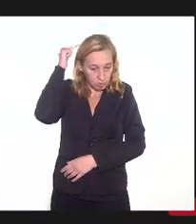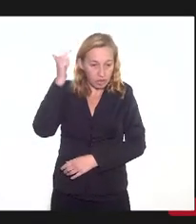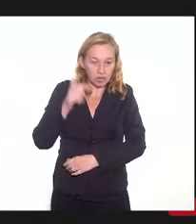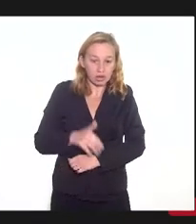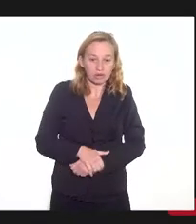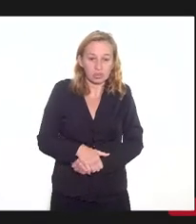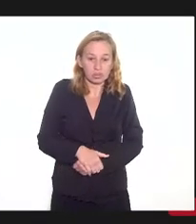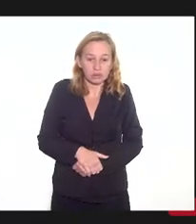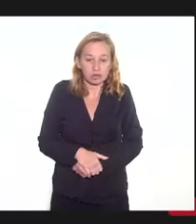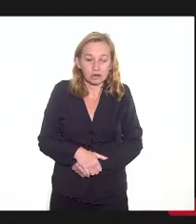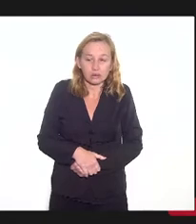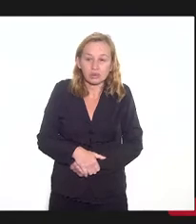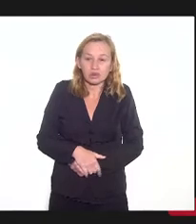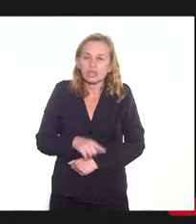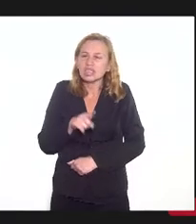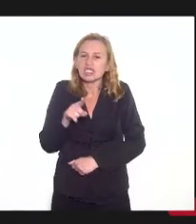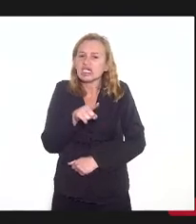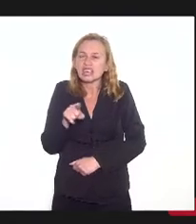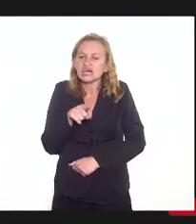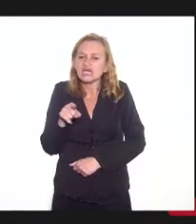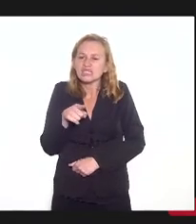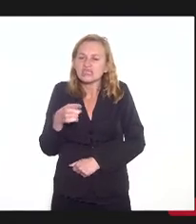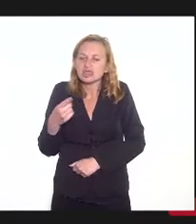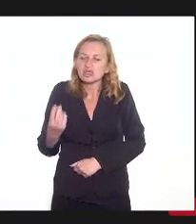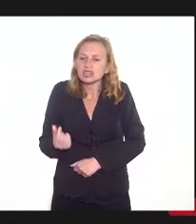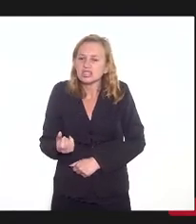já estado na questão da... esses valores